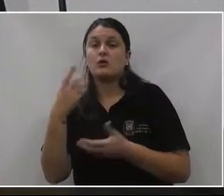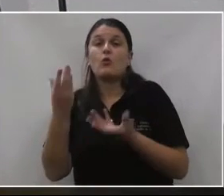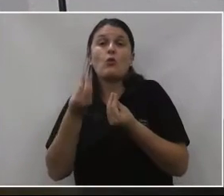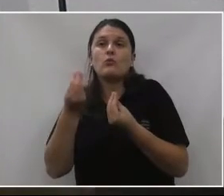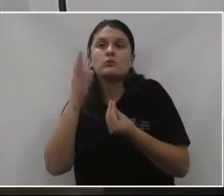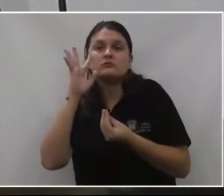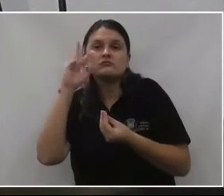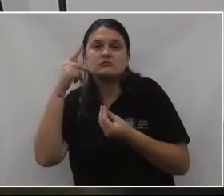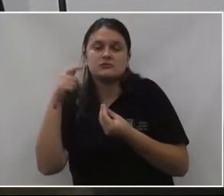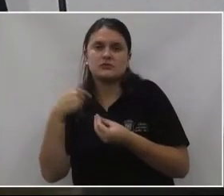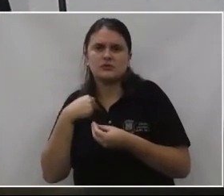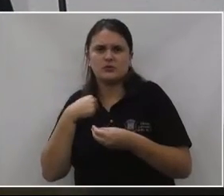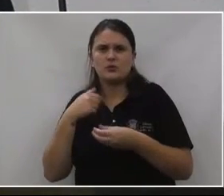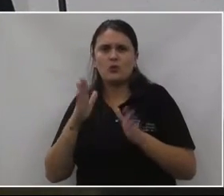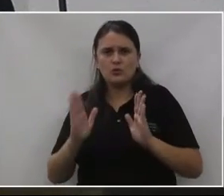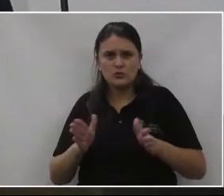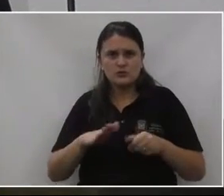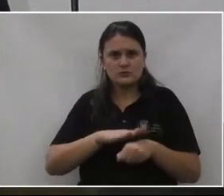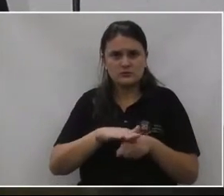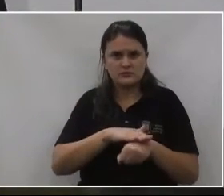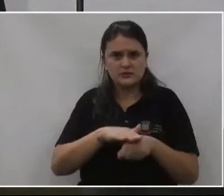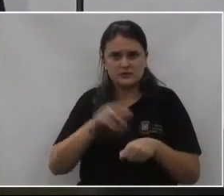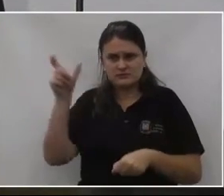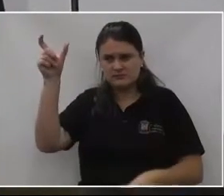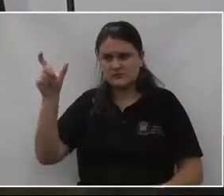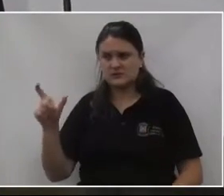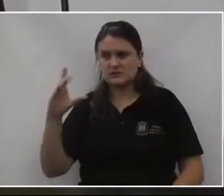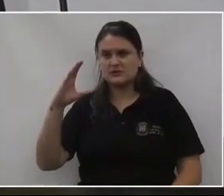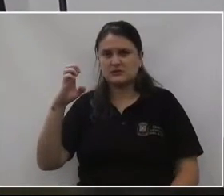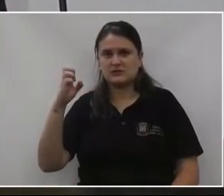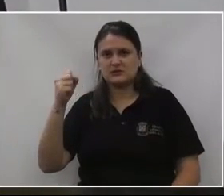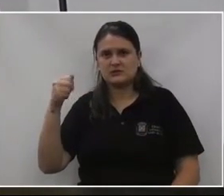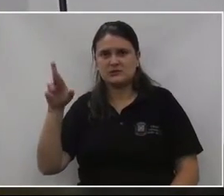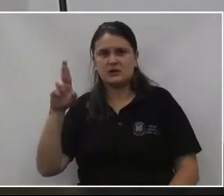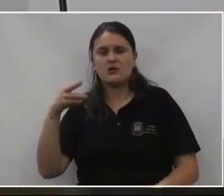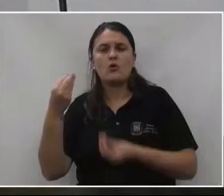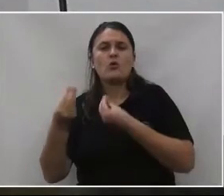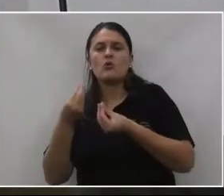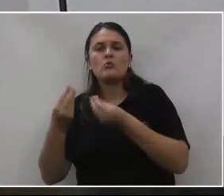Eu conversei com o César hoje, ele falou, é, mas a gente tem que apresentar soluções,